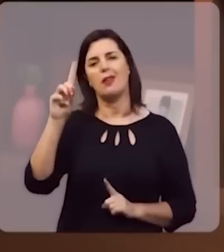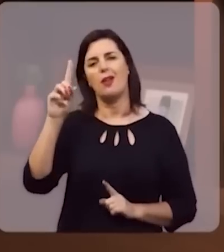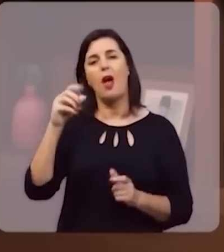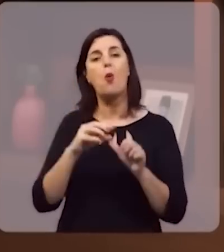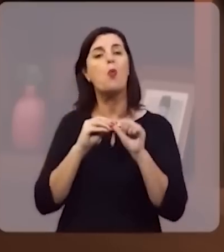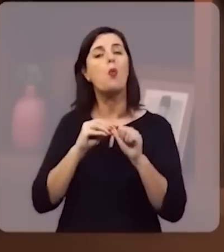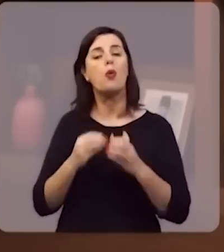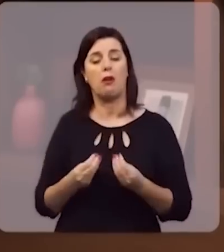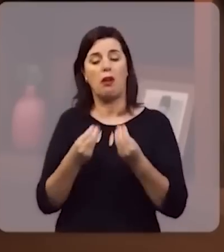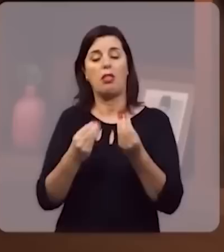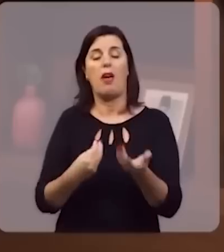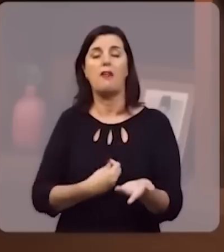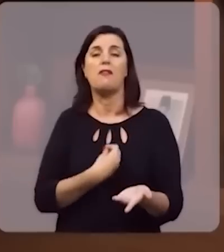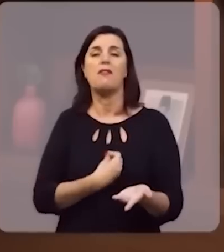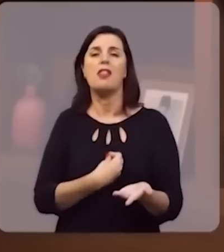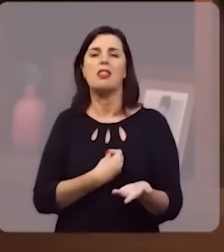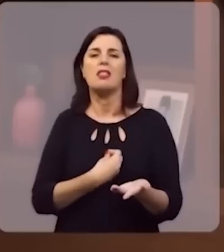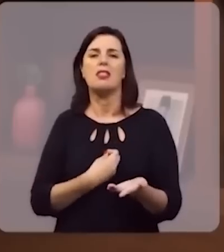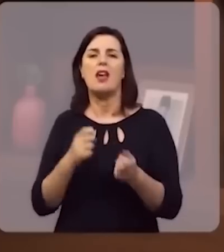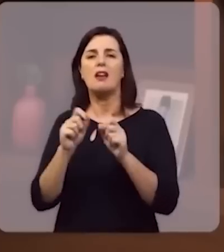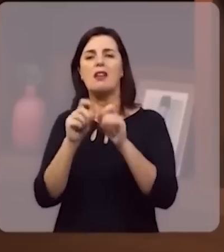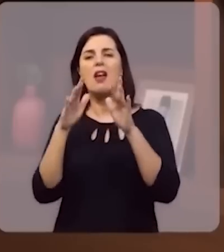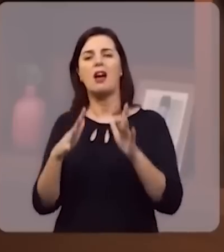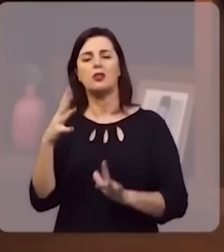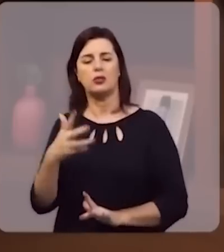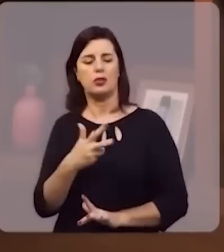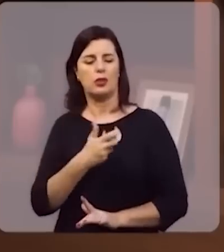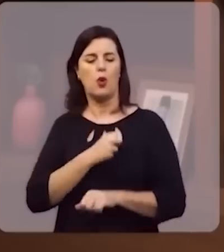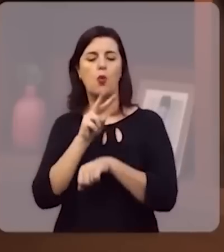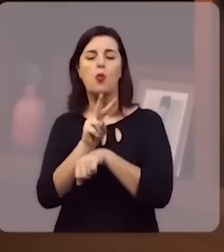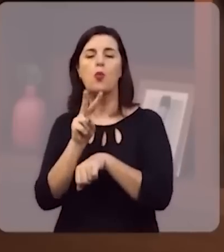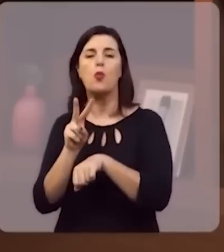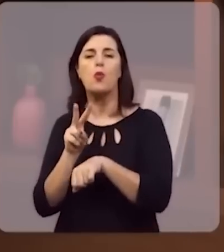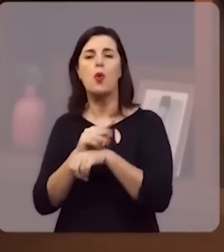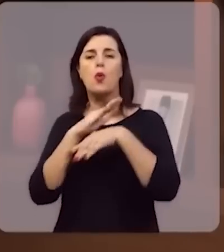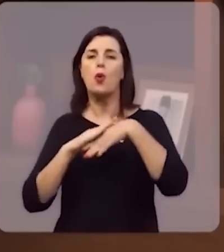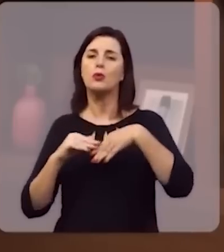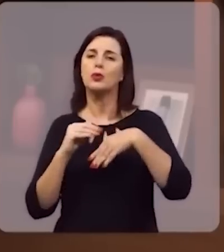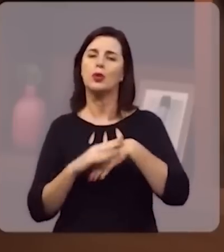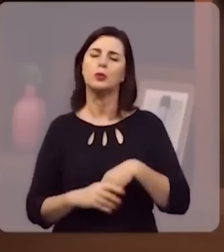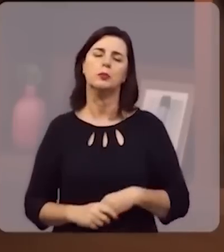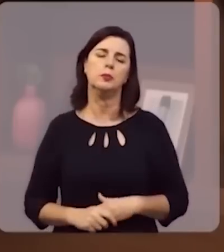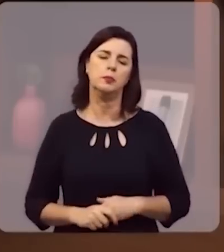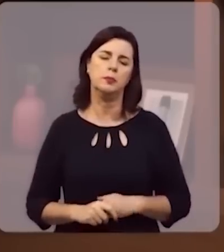a fonte da vida. É o Criador, o Provedor, o Redentor, o Protetor, o Consolador.